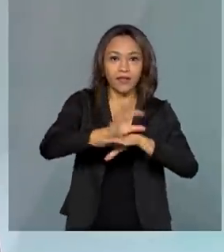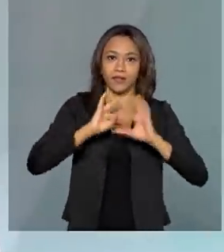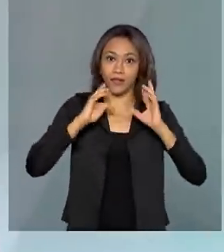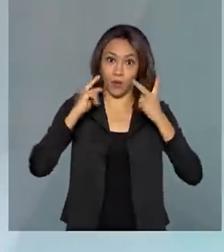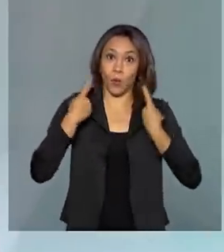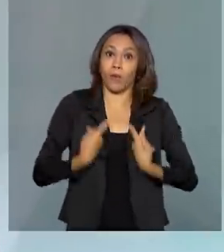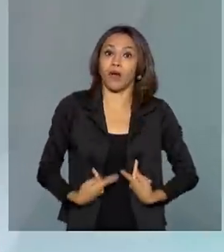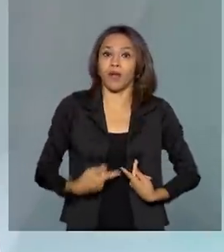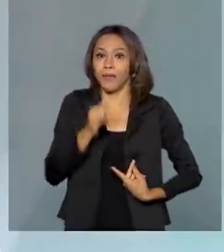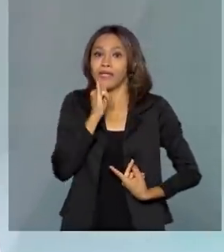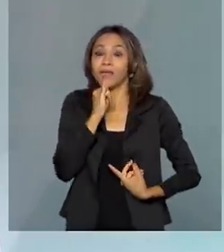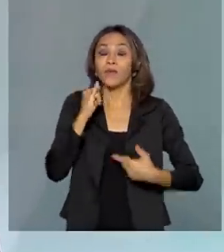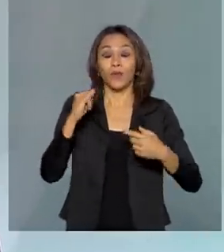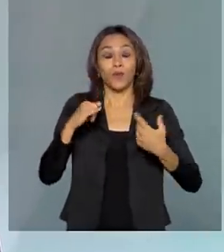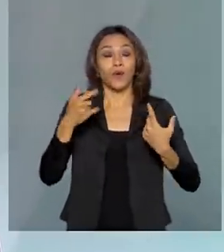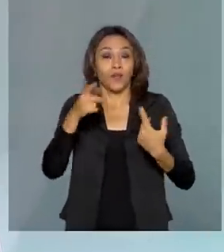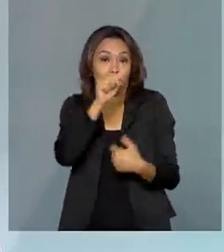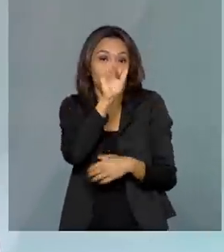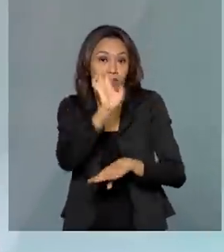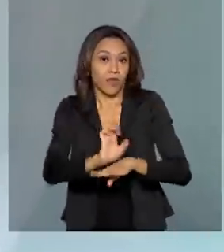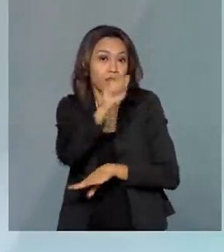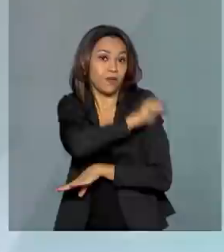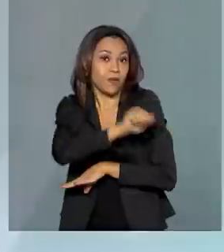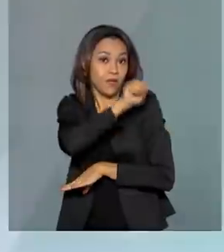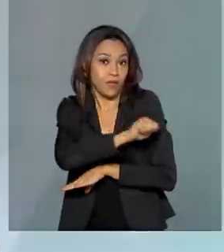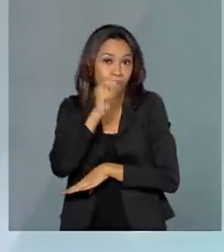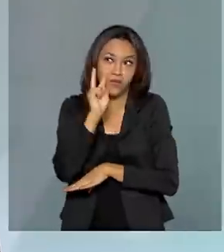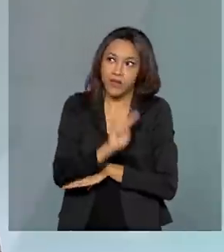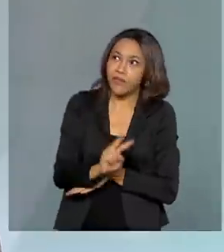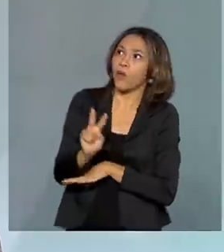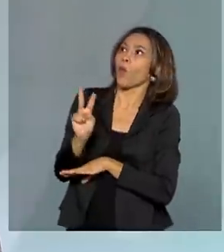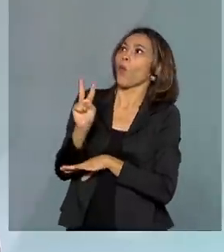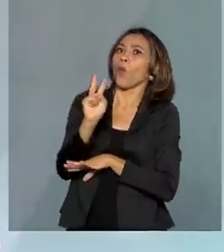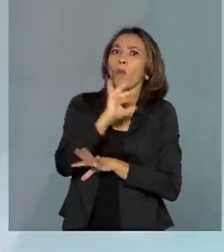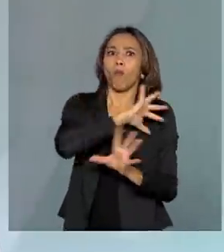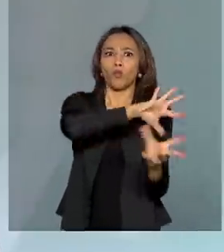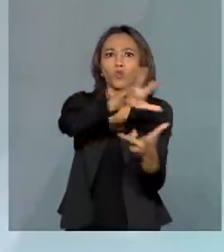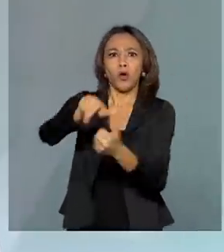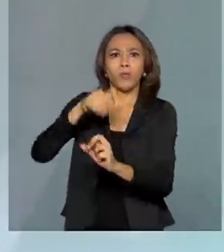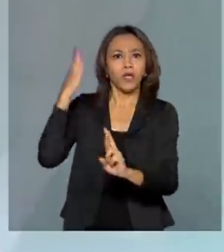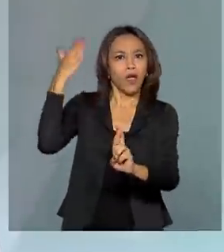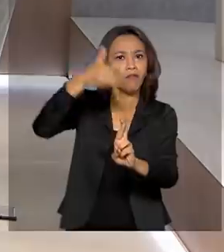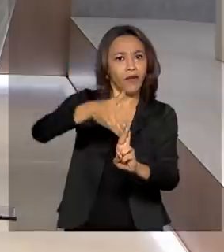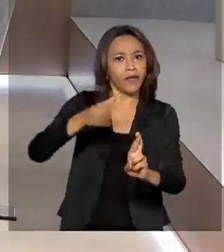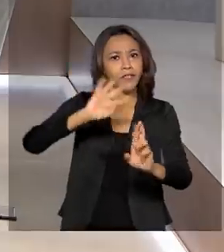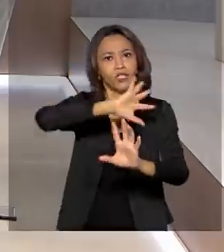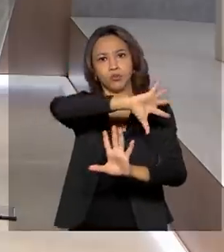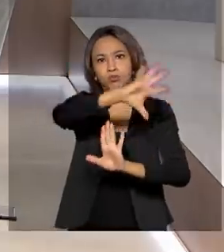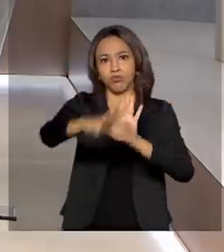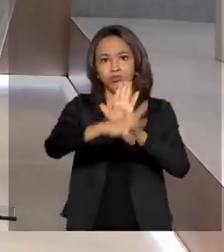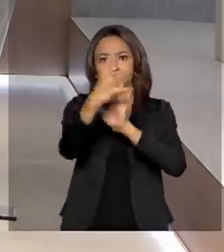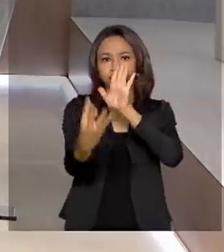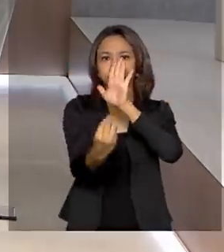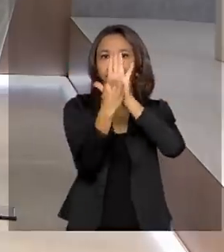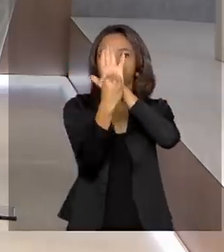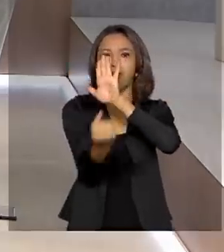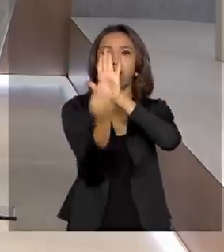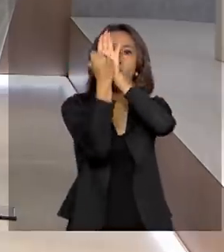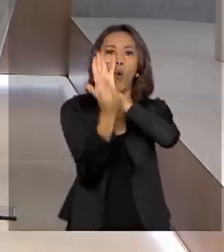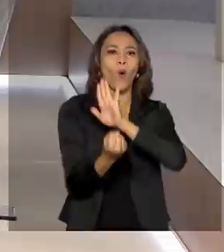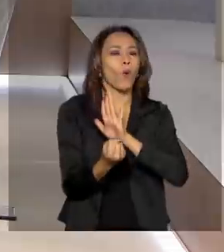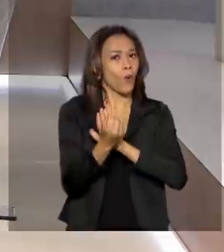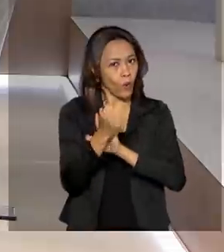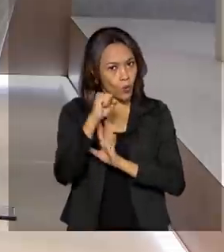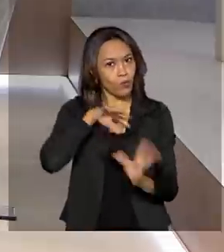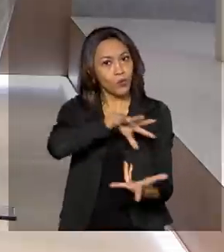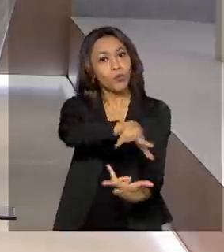Rio, o Rio de Janeiro, a paisagem do Rio, ela é reconhecida até mundialmente como patrimônio mundial. É incrível o caso